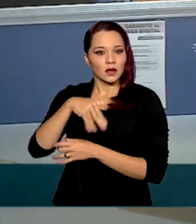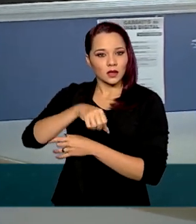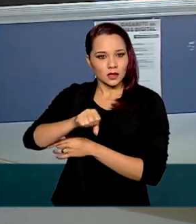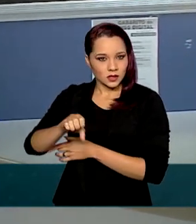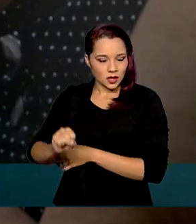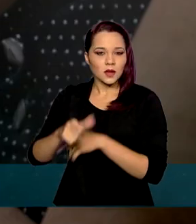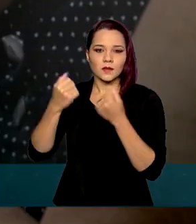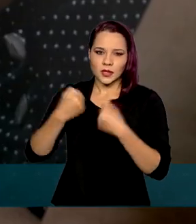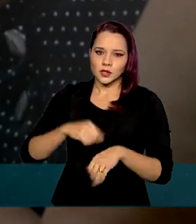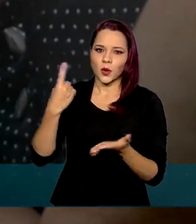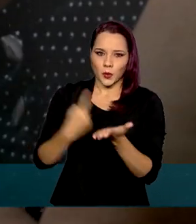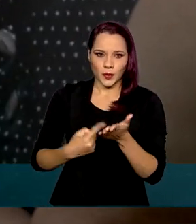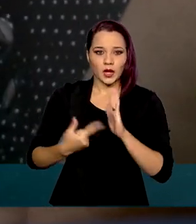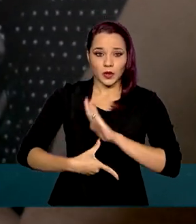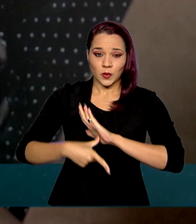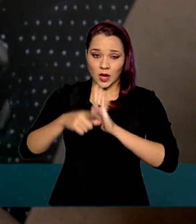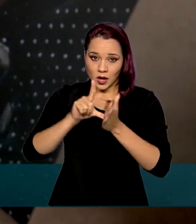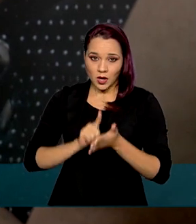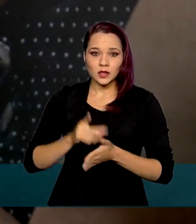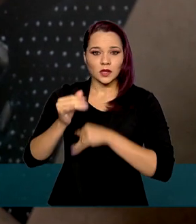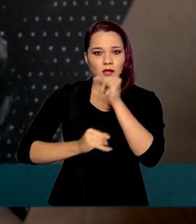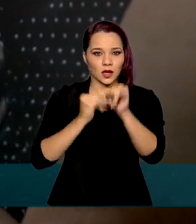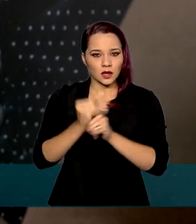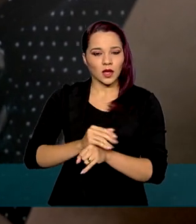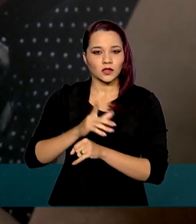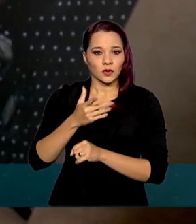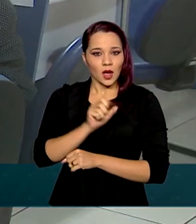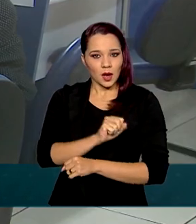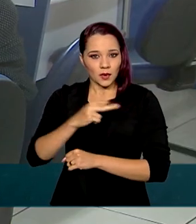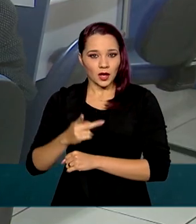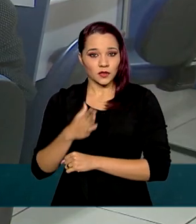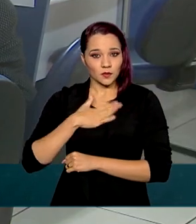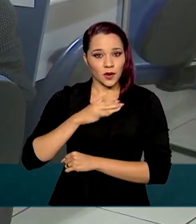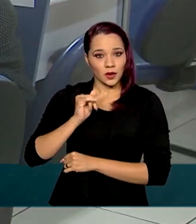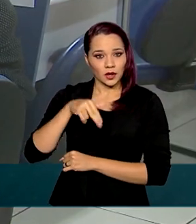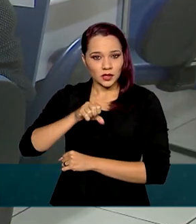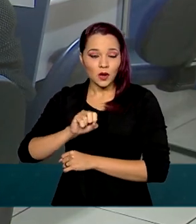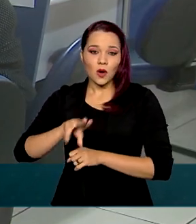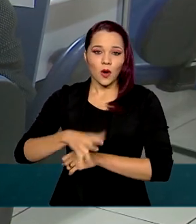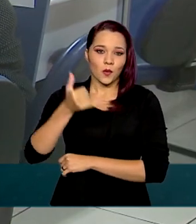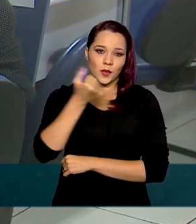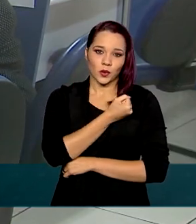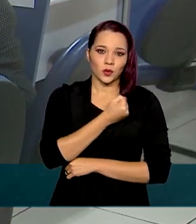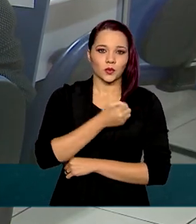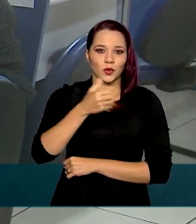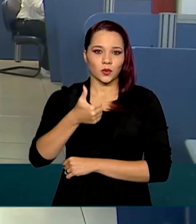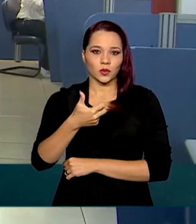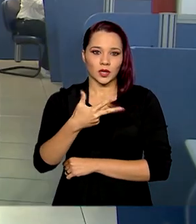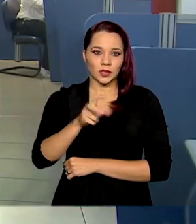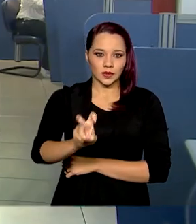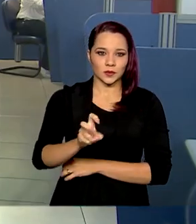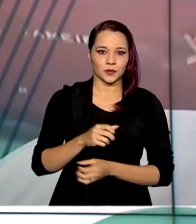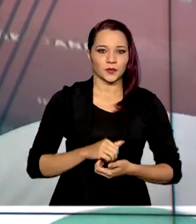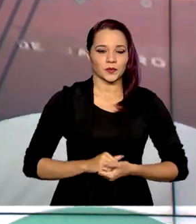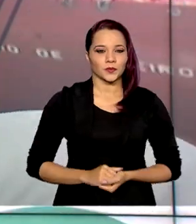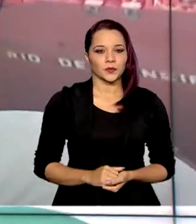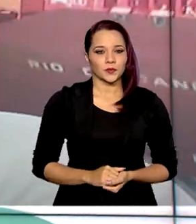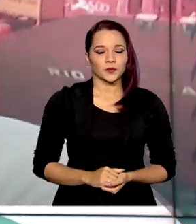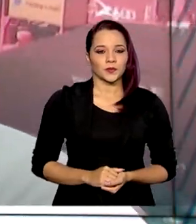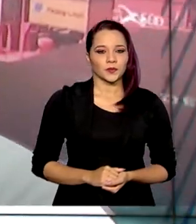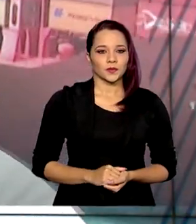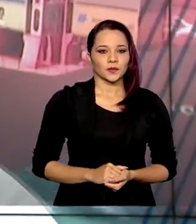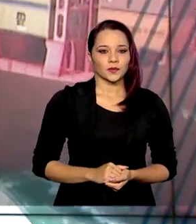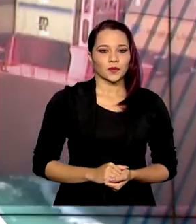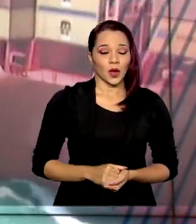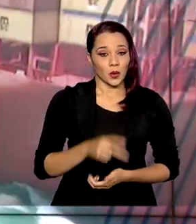precisam ser agendados pelo aplicativo Meu INSS ou pelo telefone 135. O